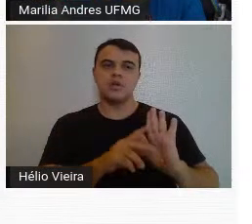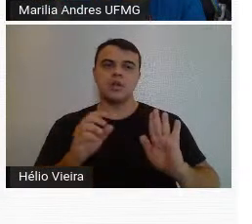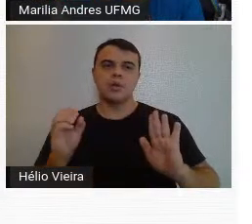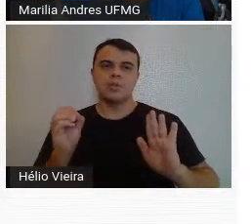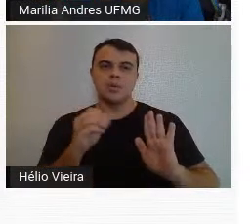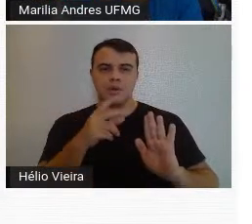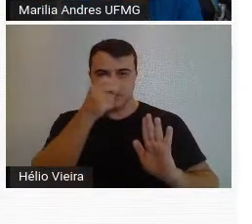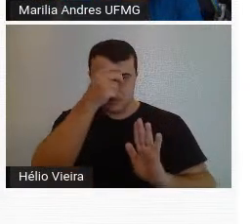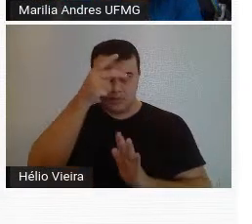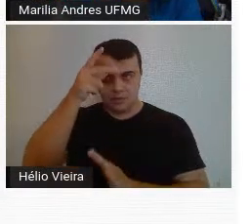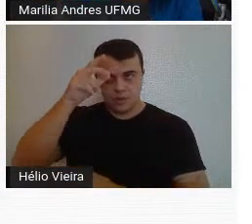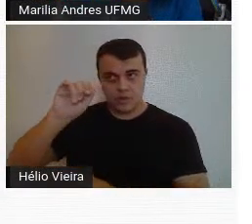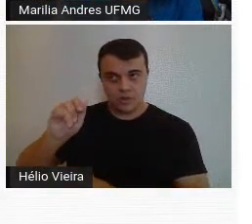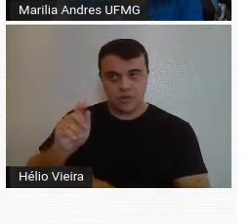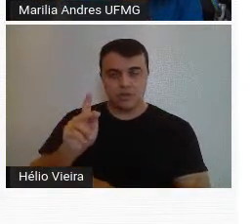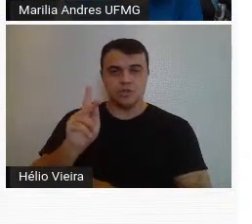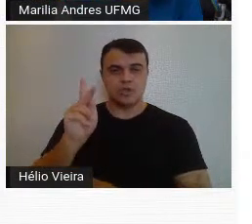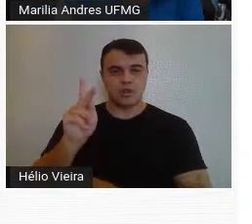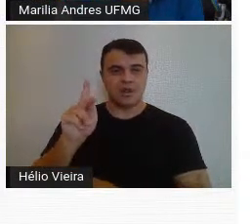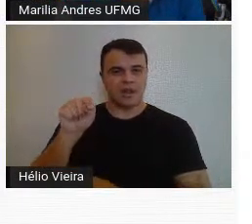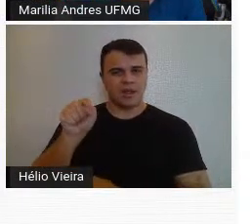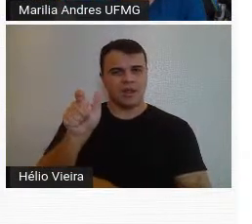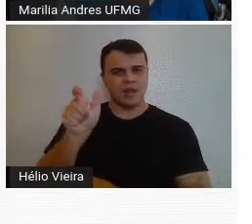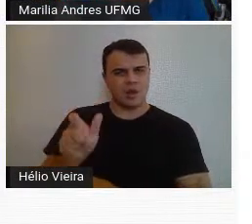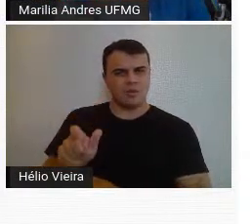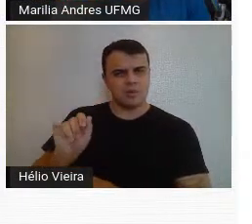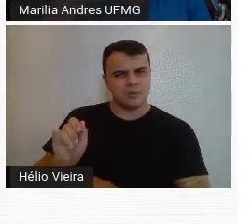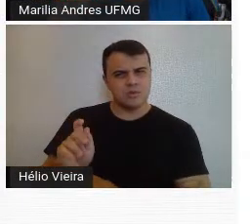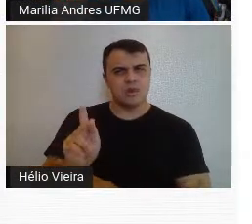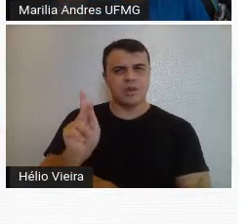prefeitura de JK. Aliás, JK também,